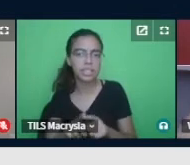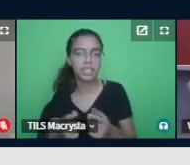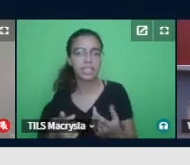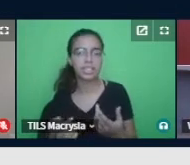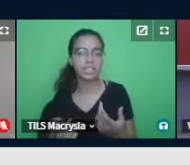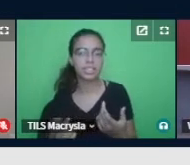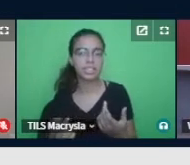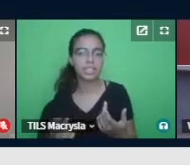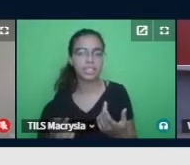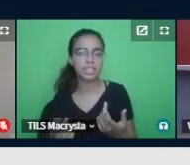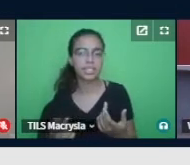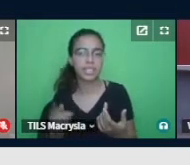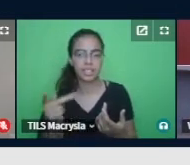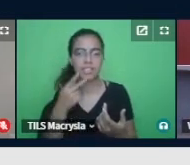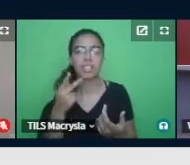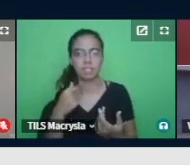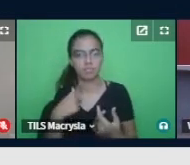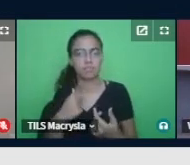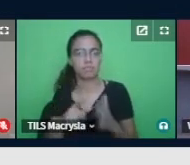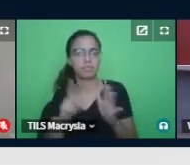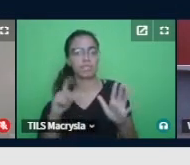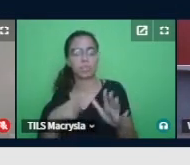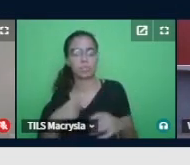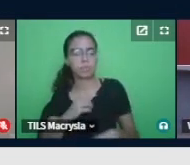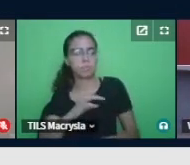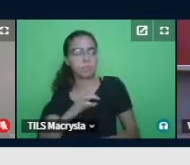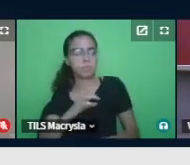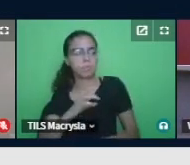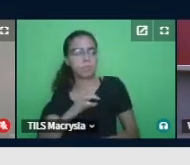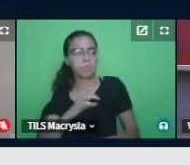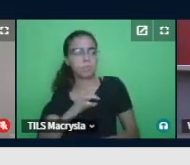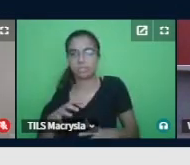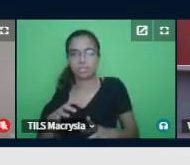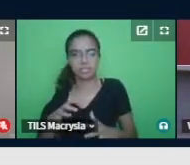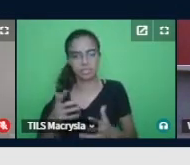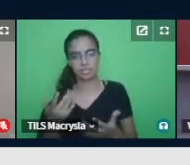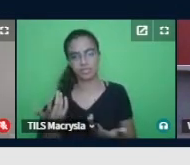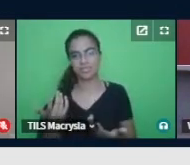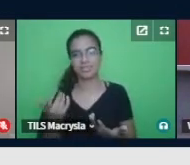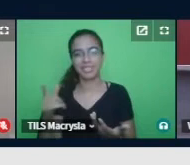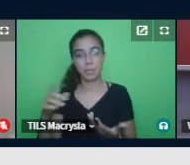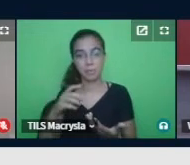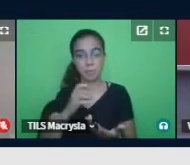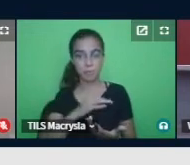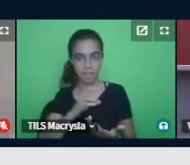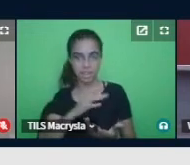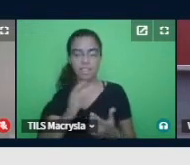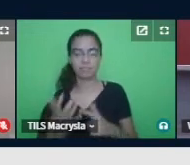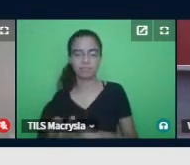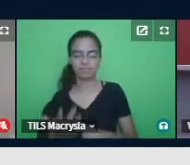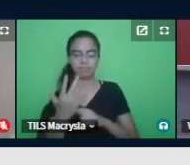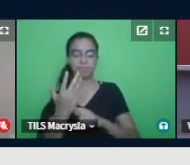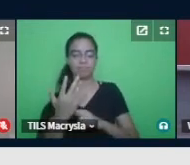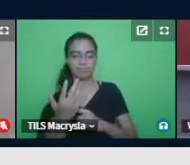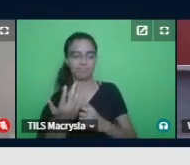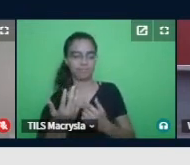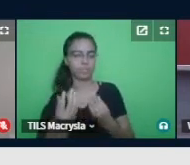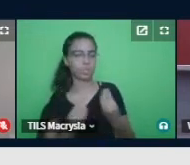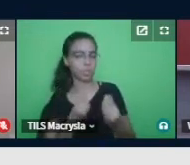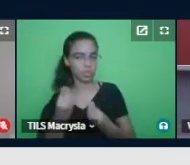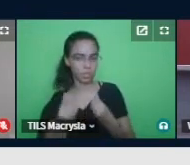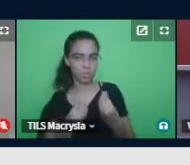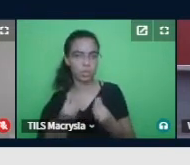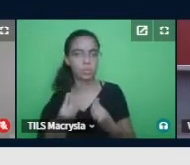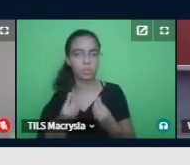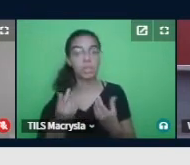coração e ela relata, eu fiquei com medo, fiquei tensa, e esse medo e essa tensão apareceram em algumas ações da professora no